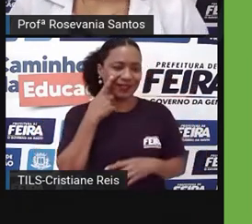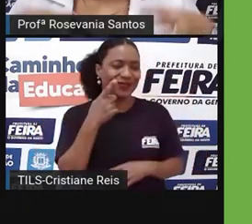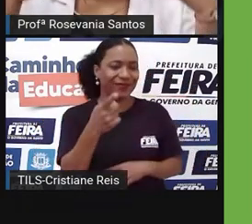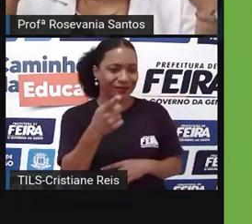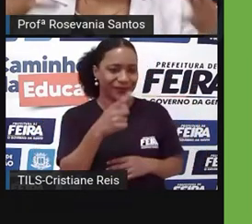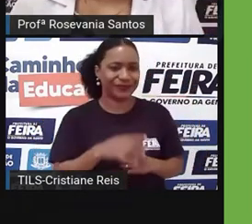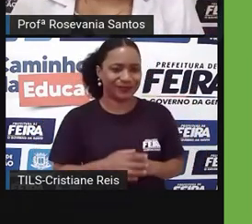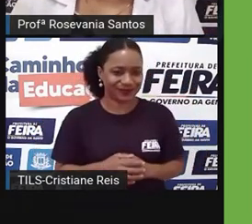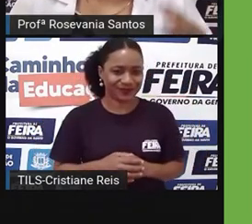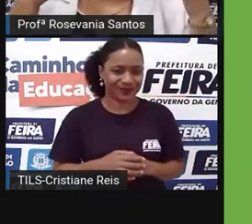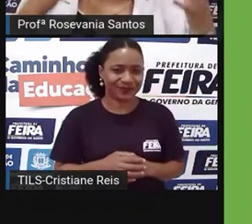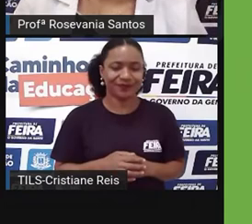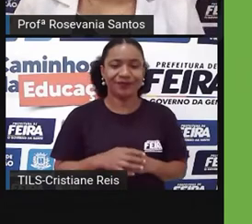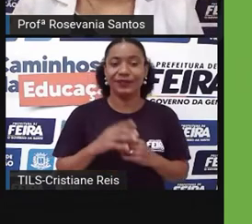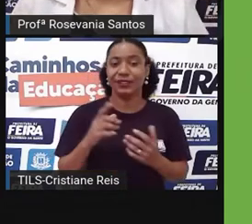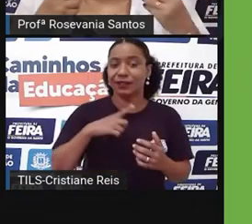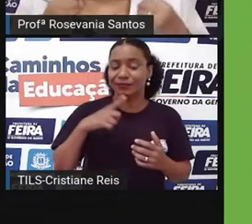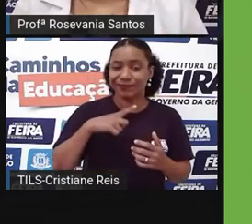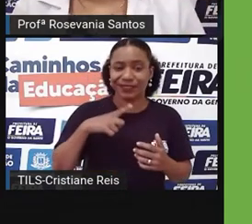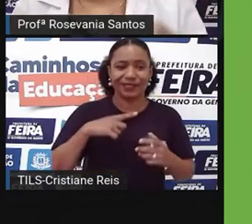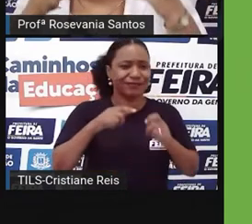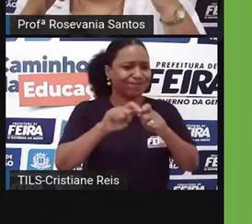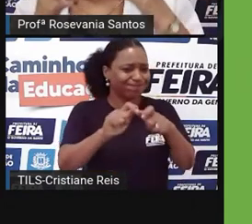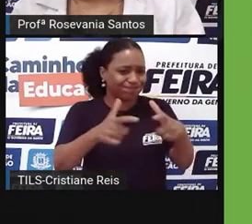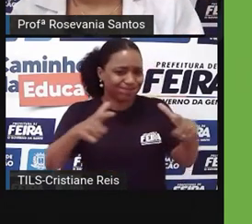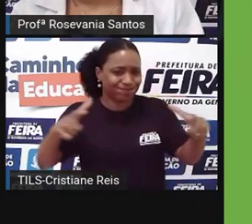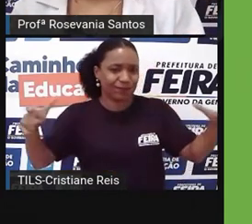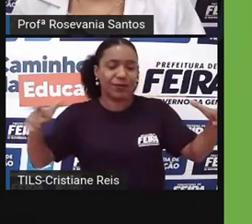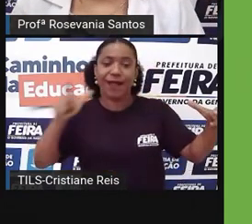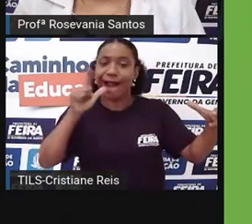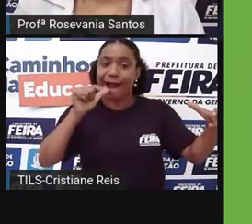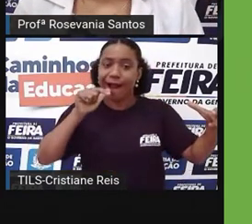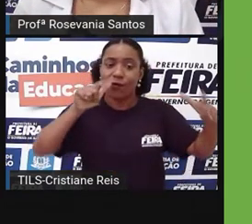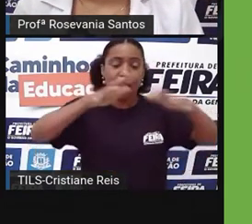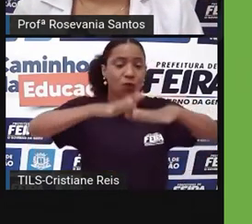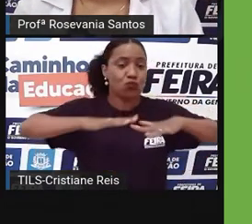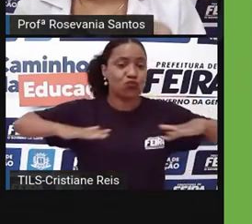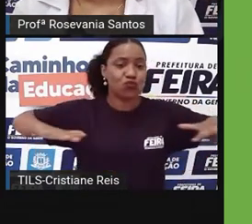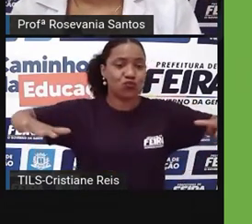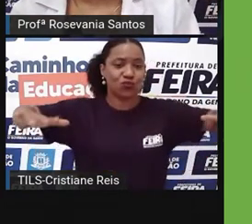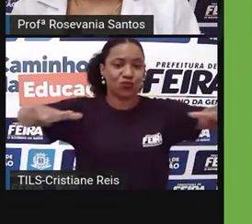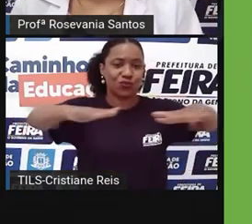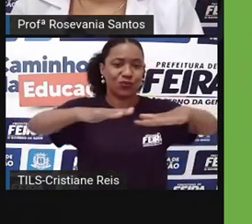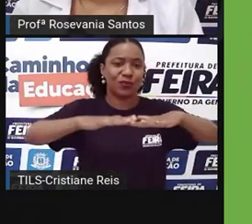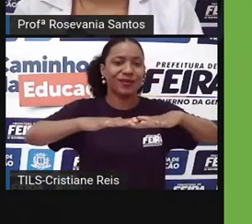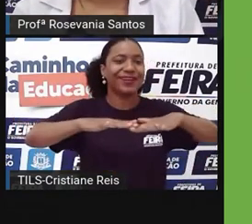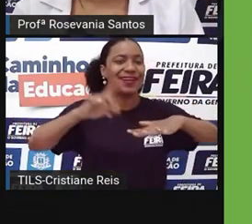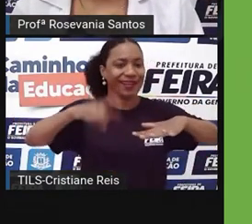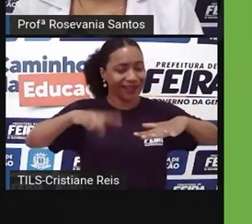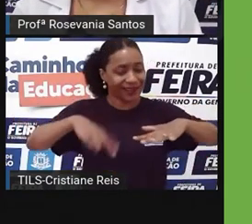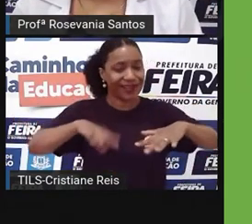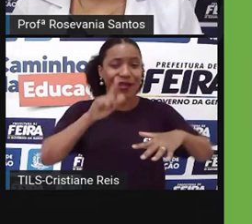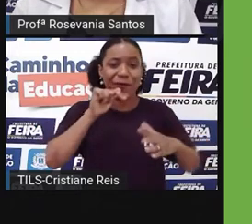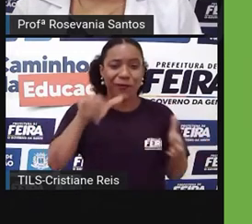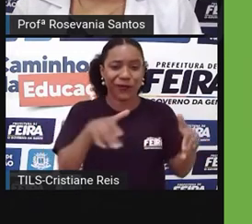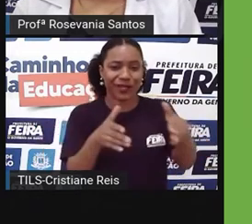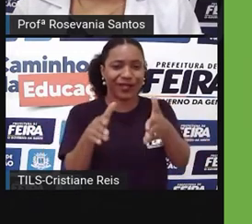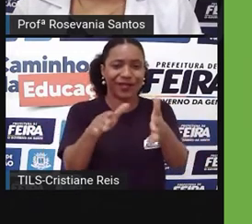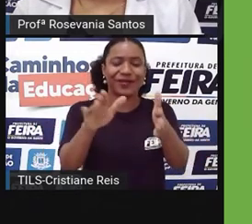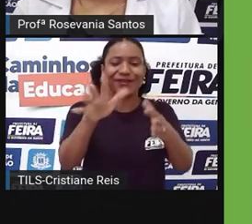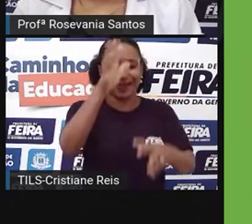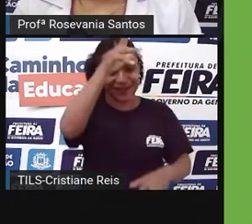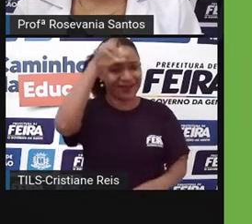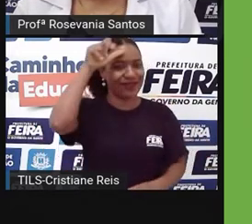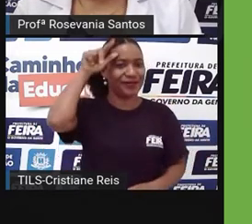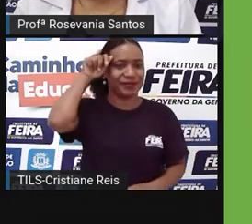a maior bacia hidrográfica do mundo, que é a bacia do rio Amazonas. Então, eu tenho uma